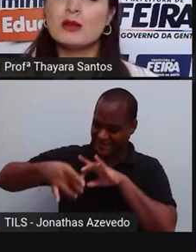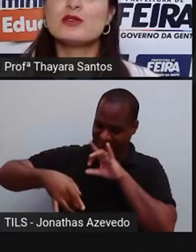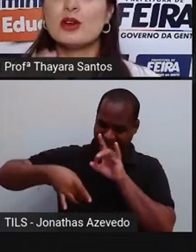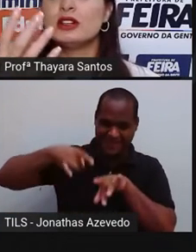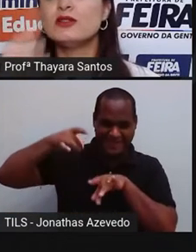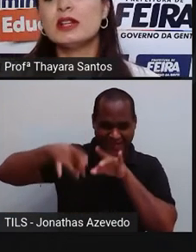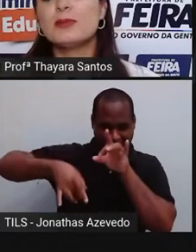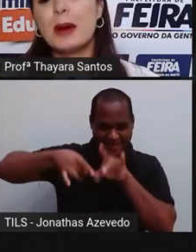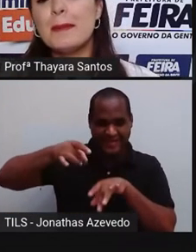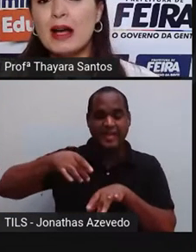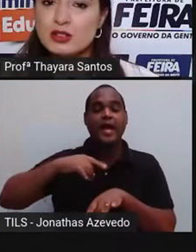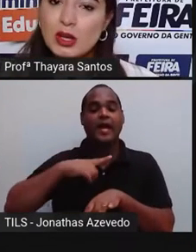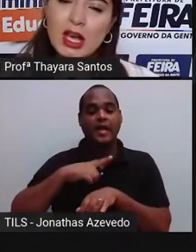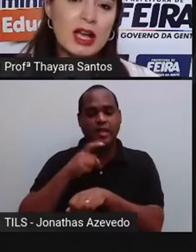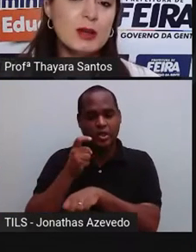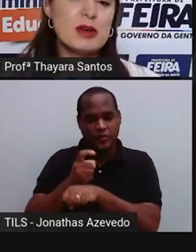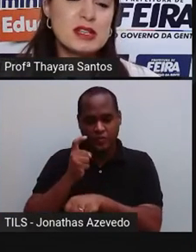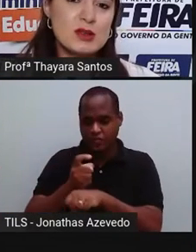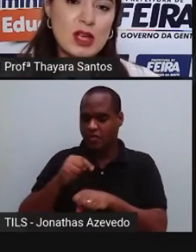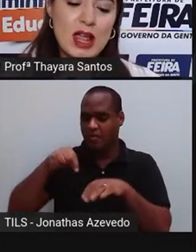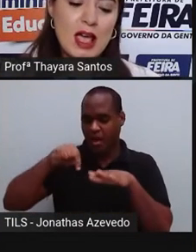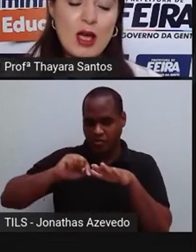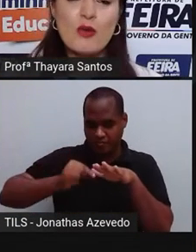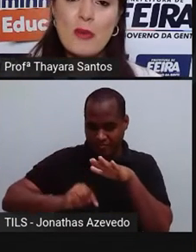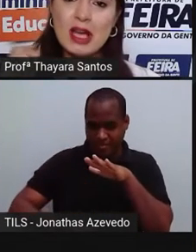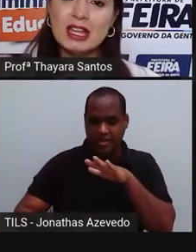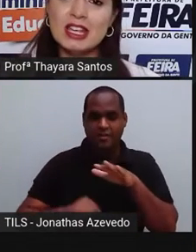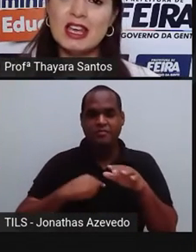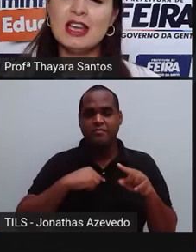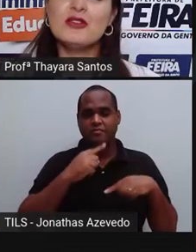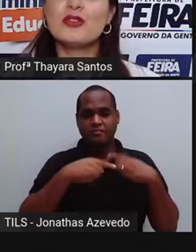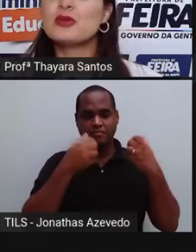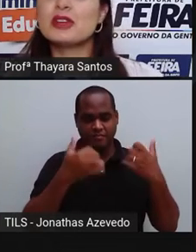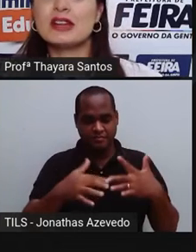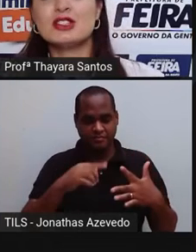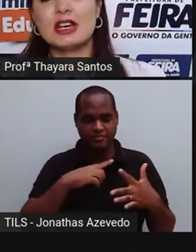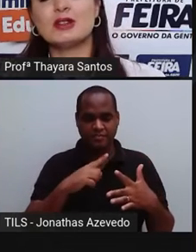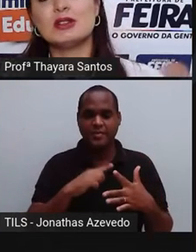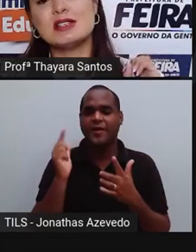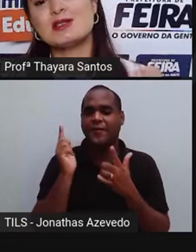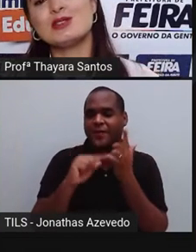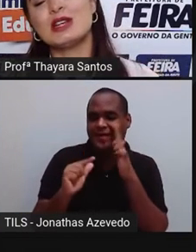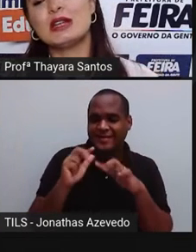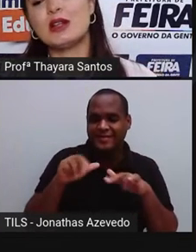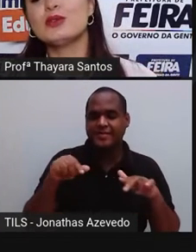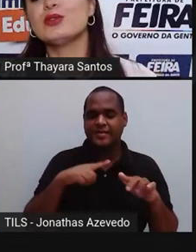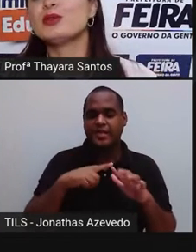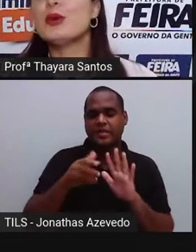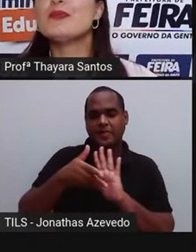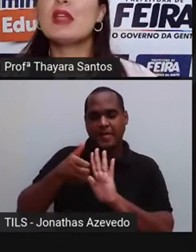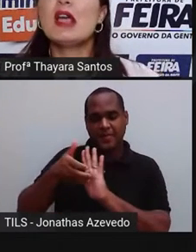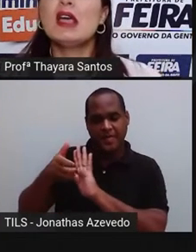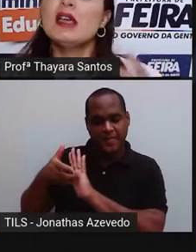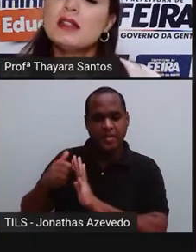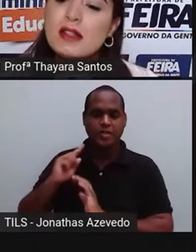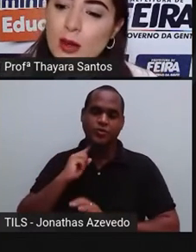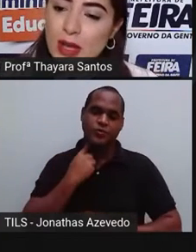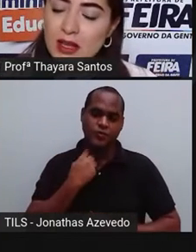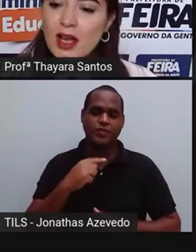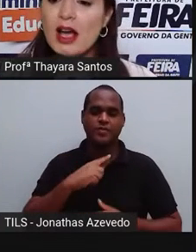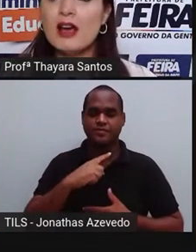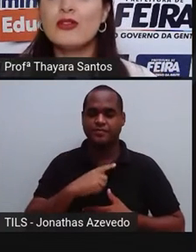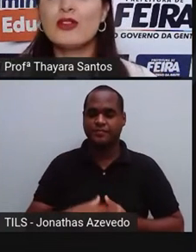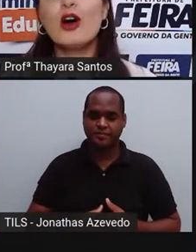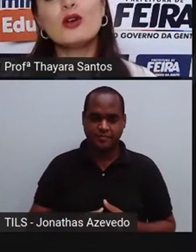aglomerado sólido, vai para baixo. Aí depois é só ir lá com a maquininha e filtrar, tirar toda essa sujeira que está no fundo. E tem